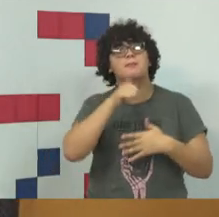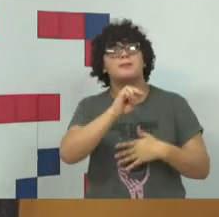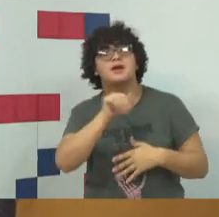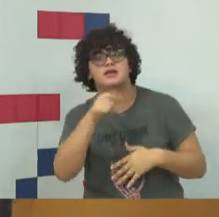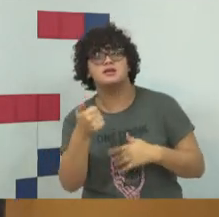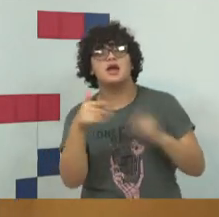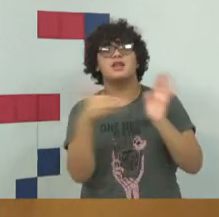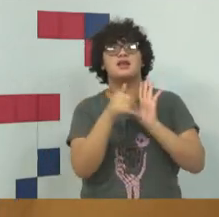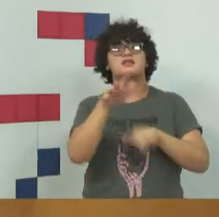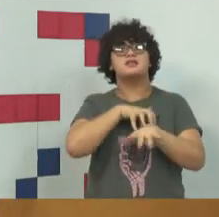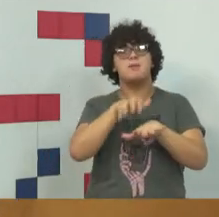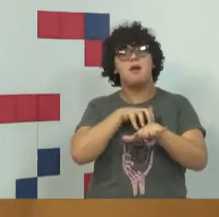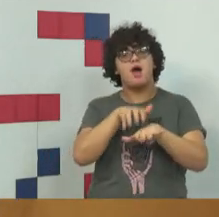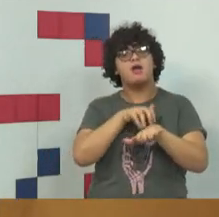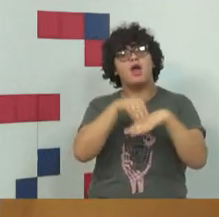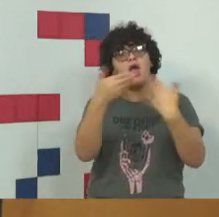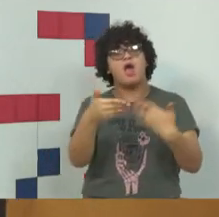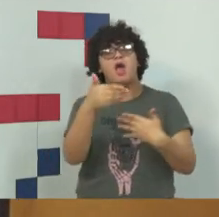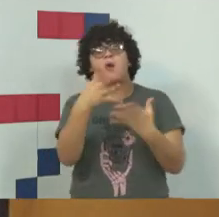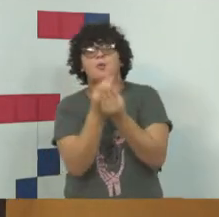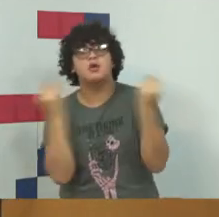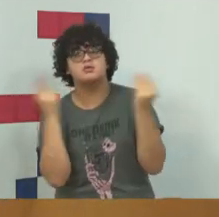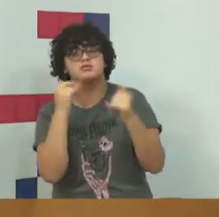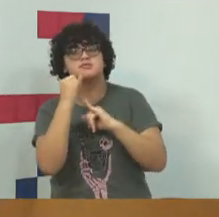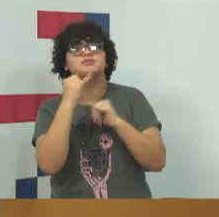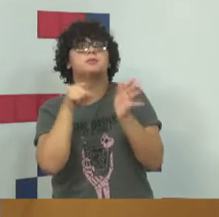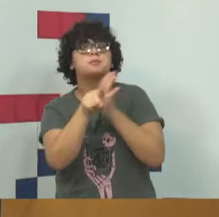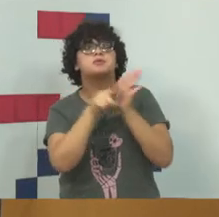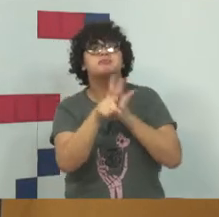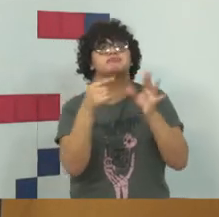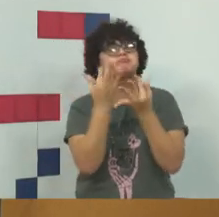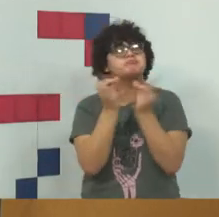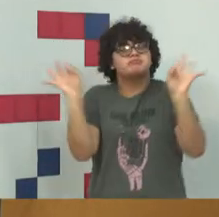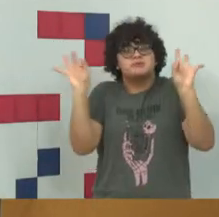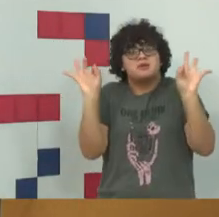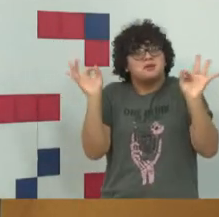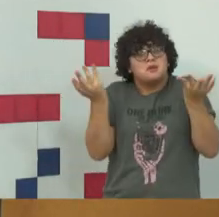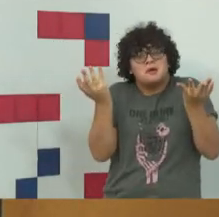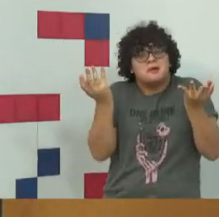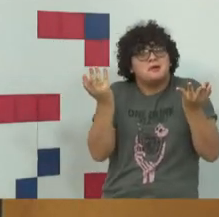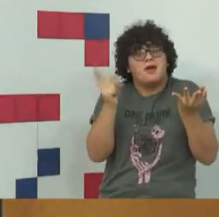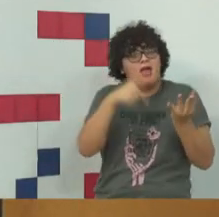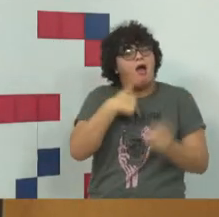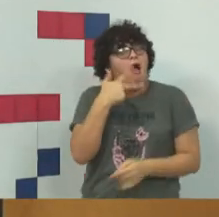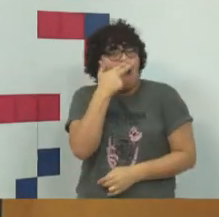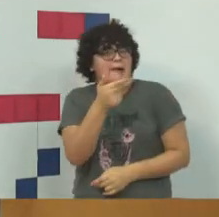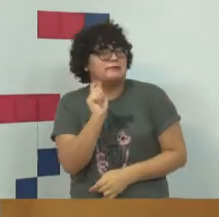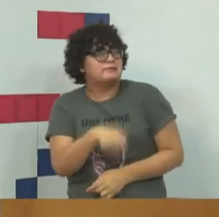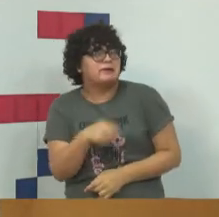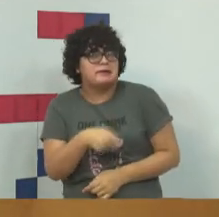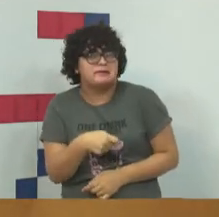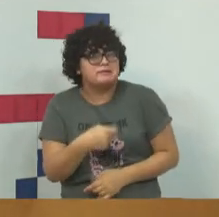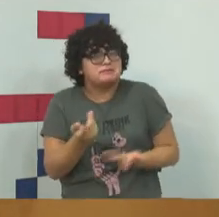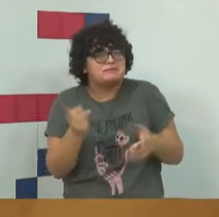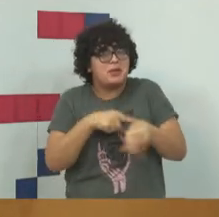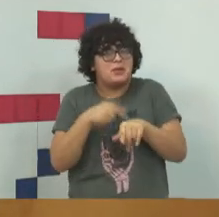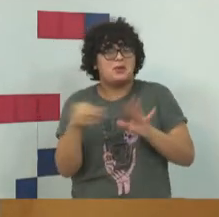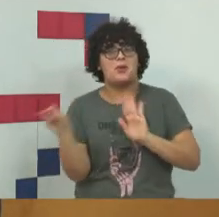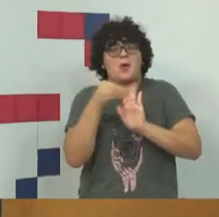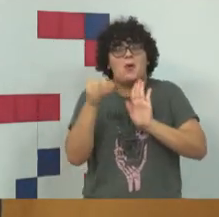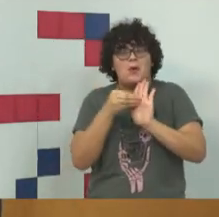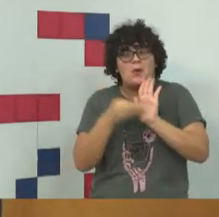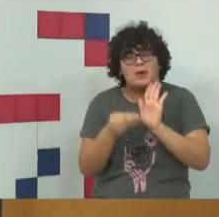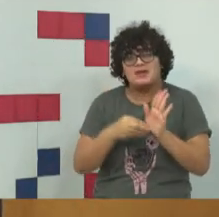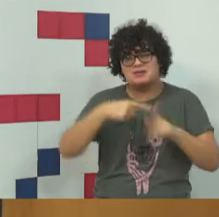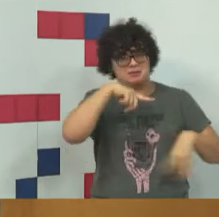da Rosimara, de Santo Amaro, que são perguntas excelentes que realmente eu acho que vão colocar os